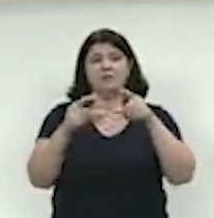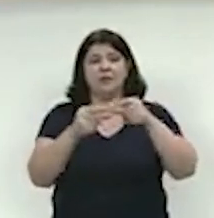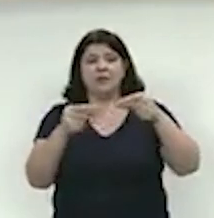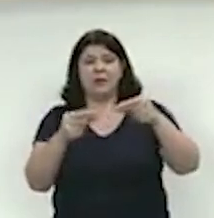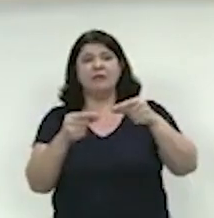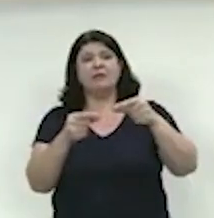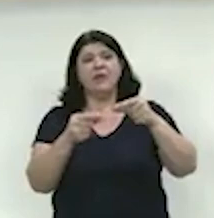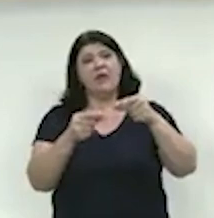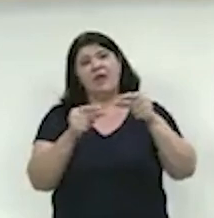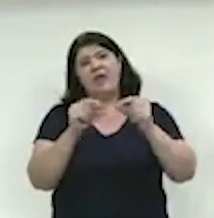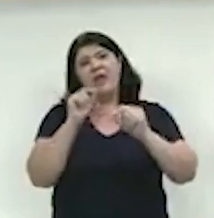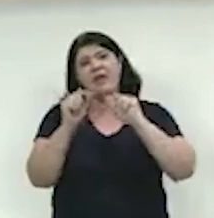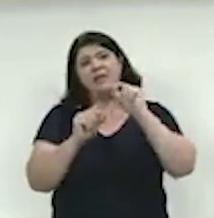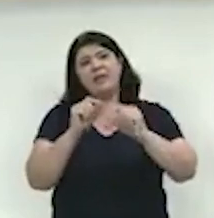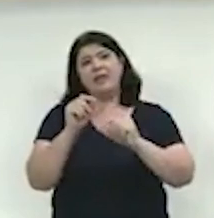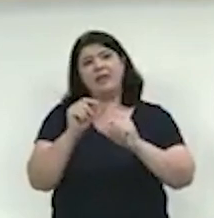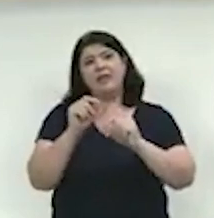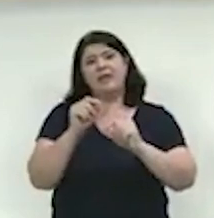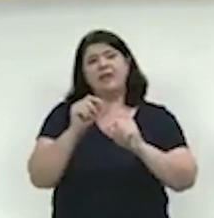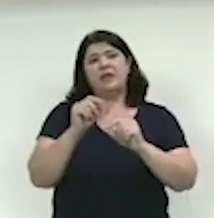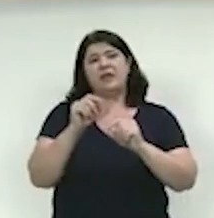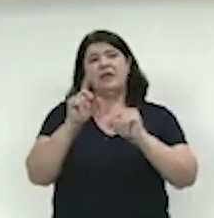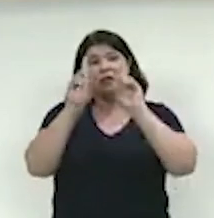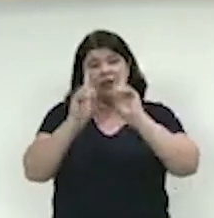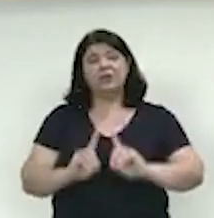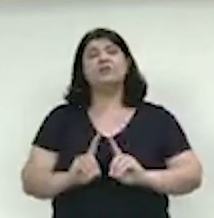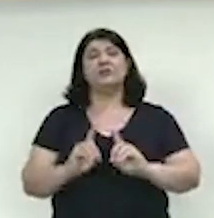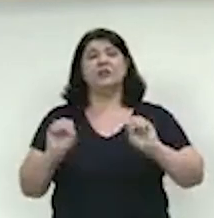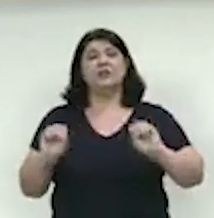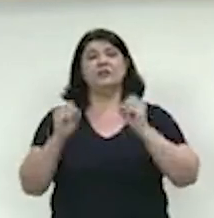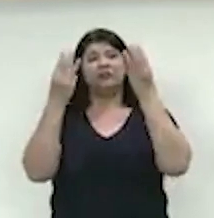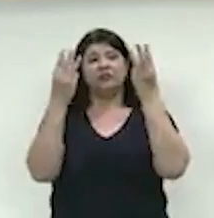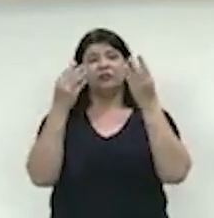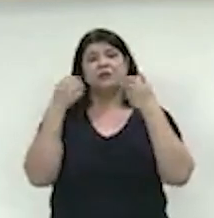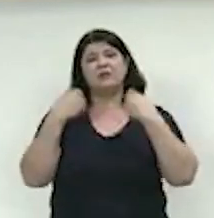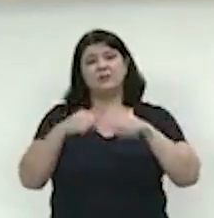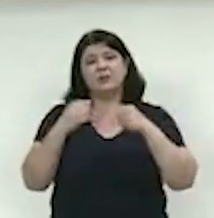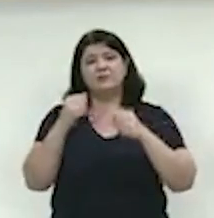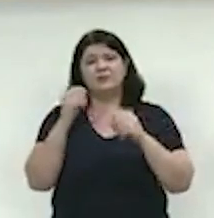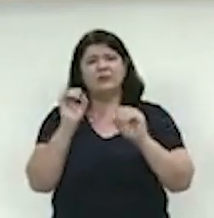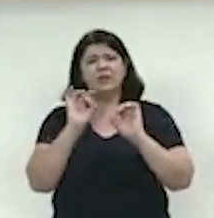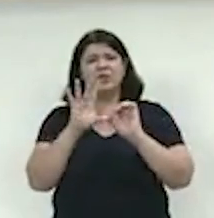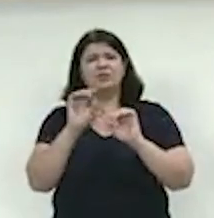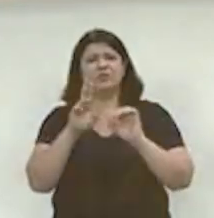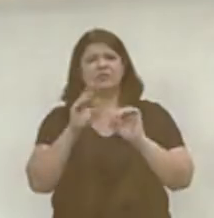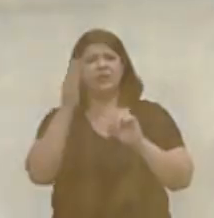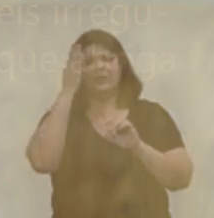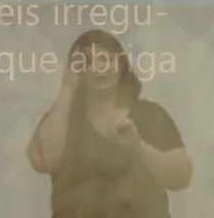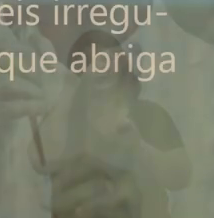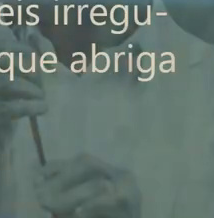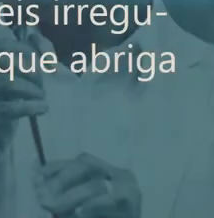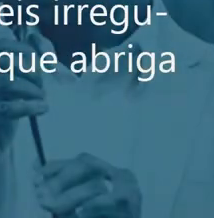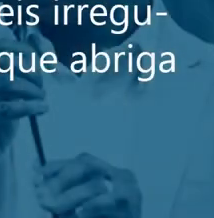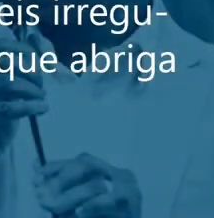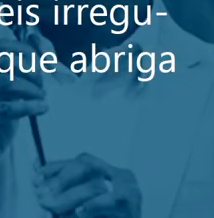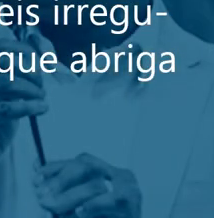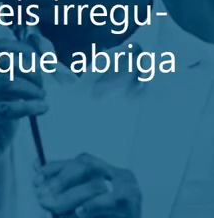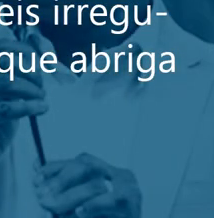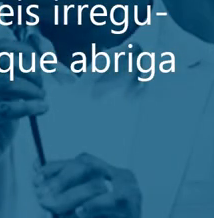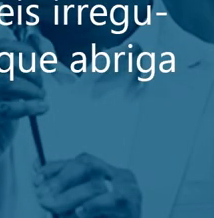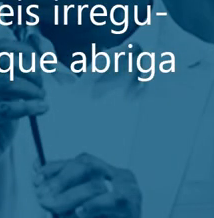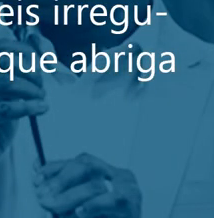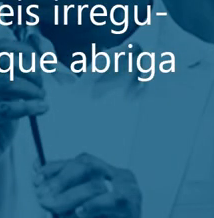produtor. Então, o objetivo do requerimento é esse, para que essas dúvidas sejam sanadas. Por isso, eu peço o voto favorável. Continuo.